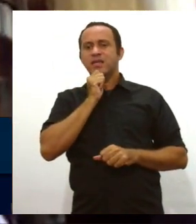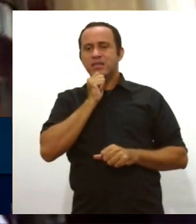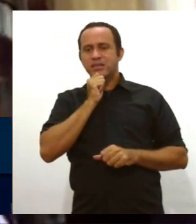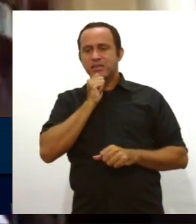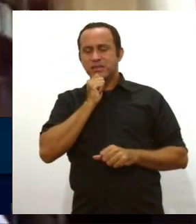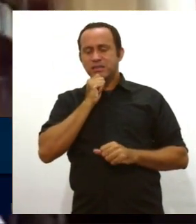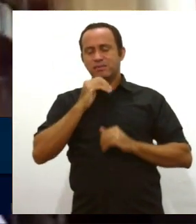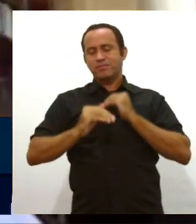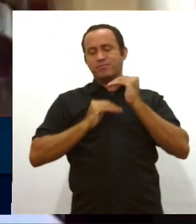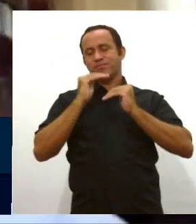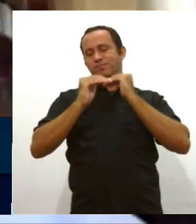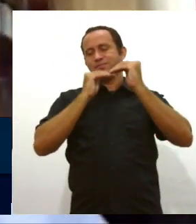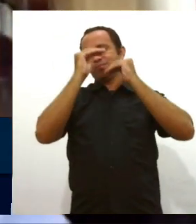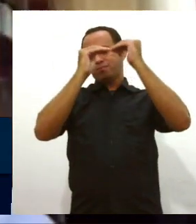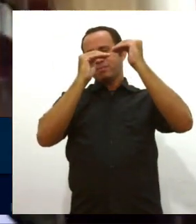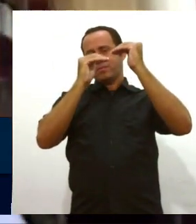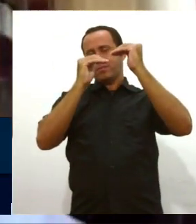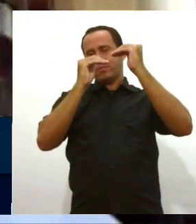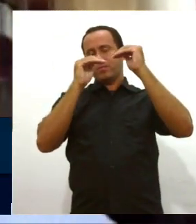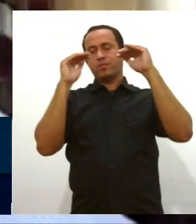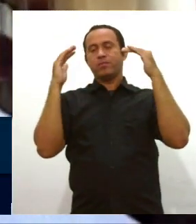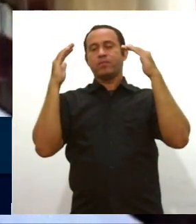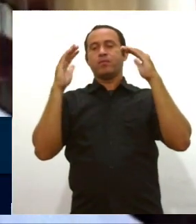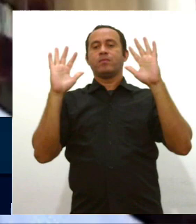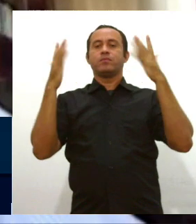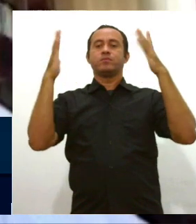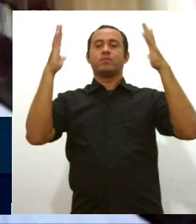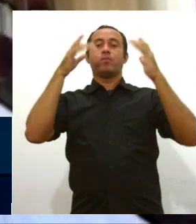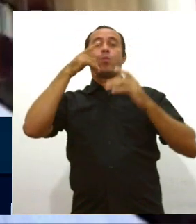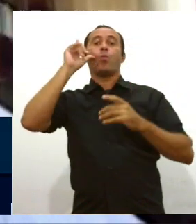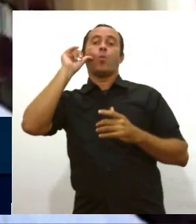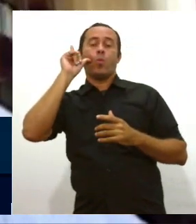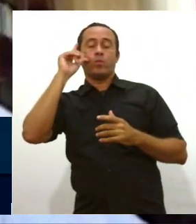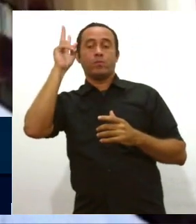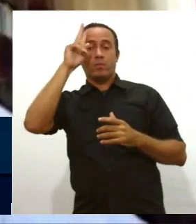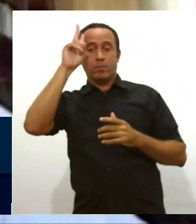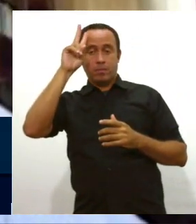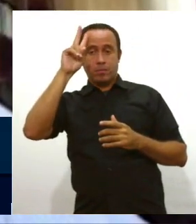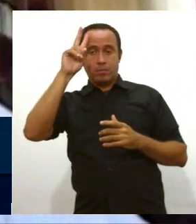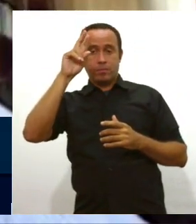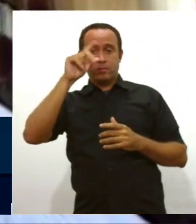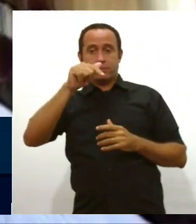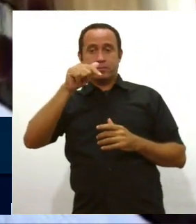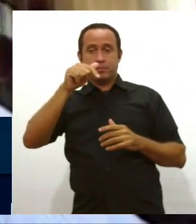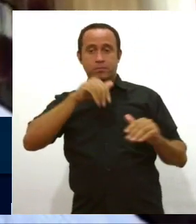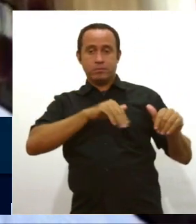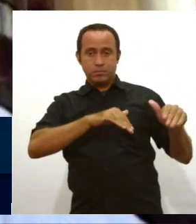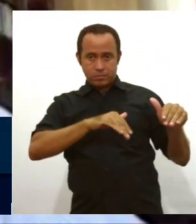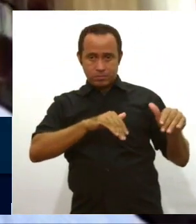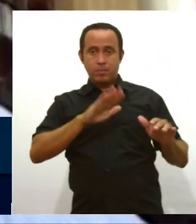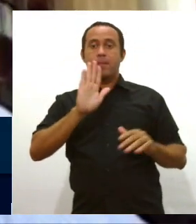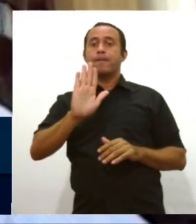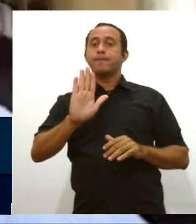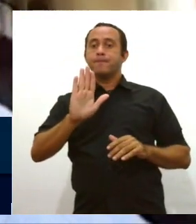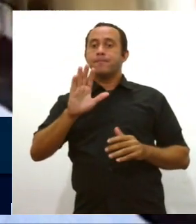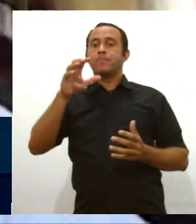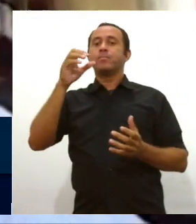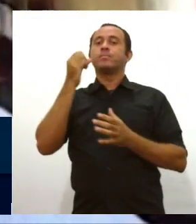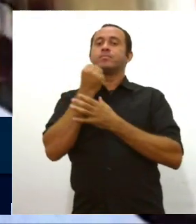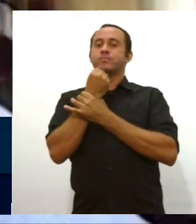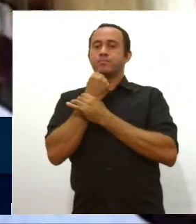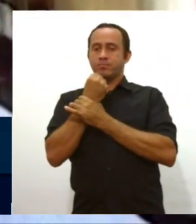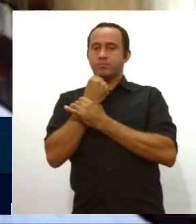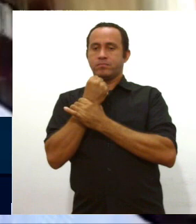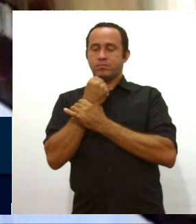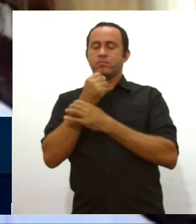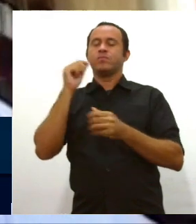de construção dessa independência comemorada no dia de ontem. Mais do que nunca é necessário dizer que nossa independência está por